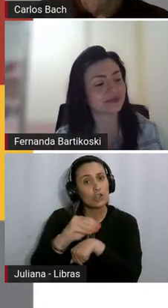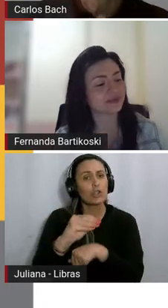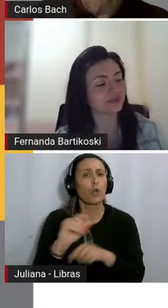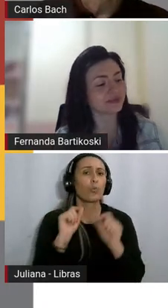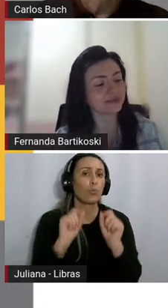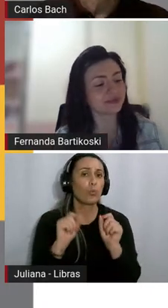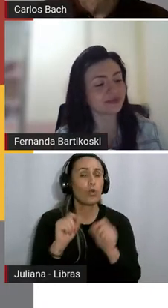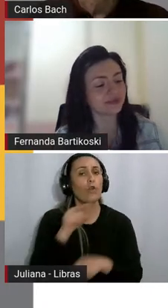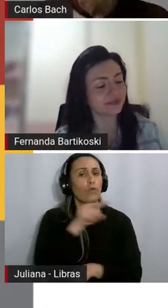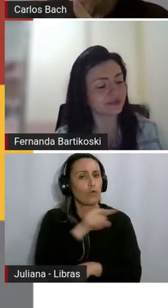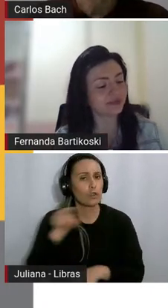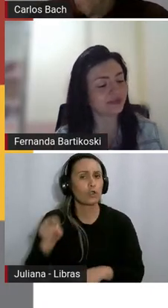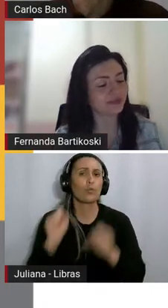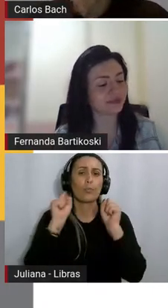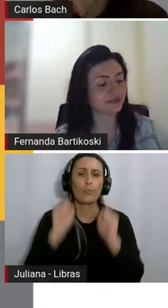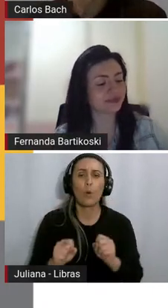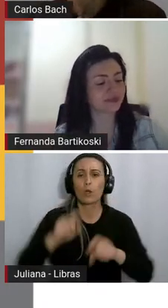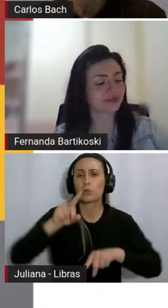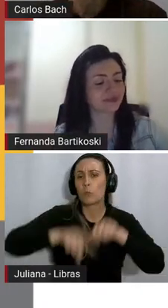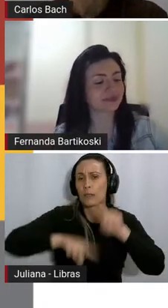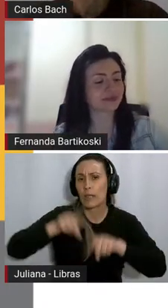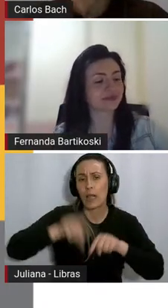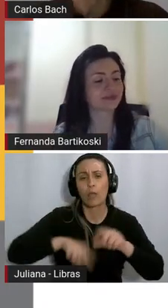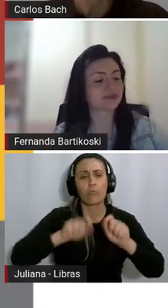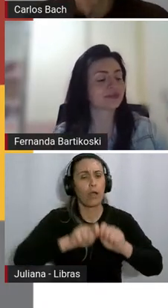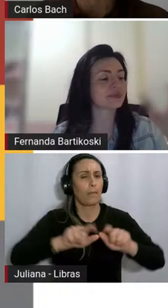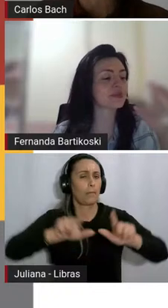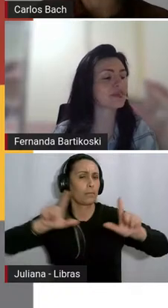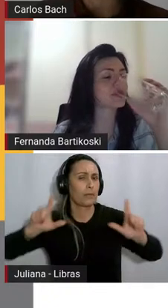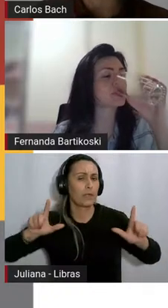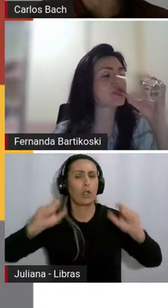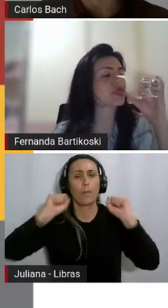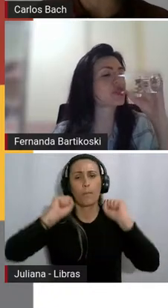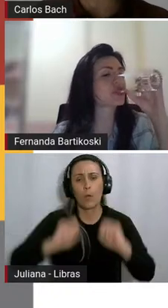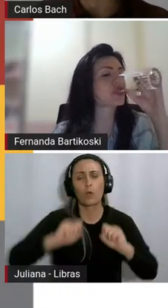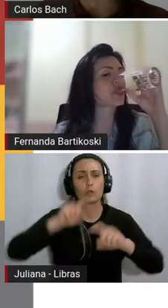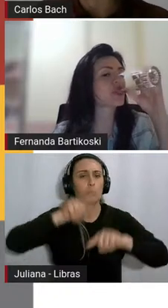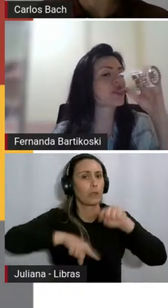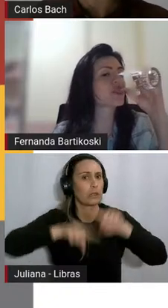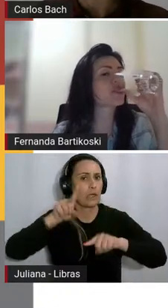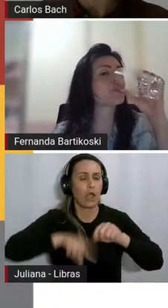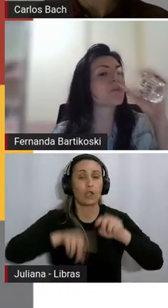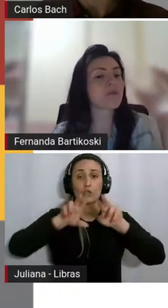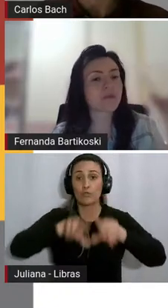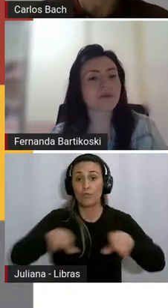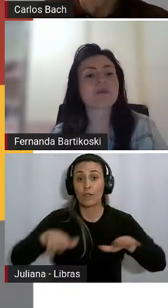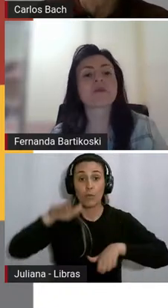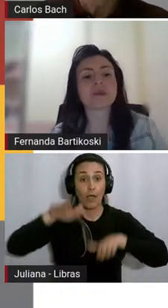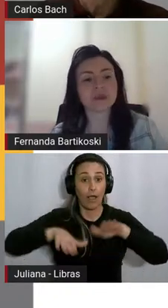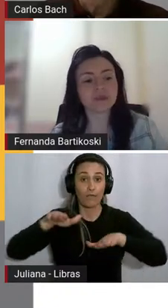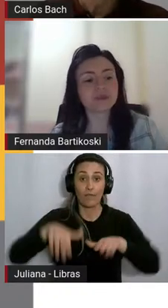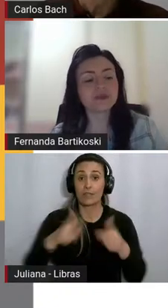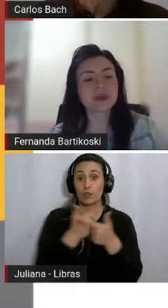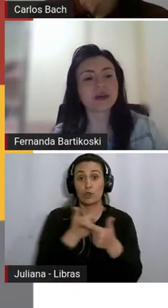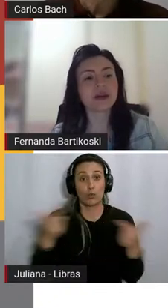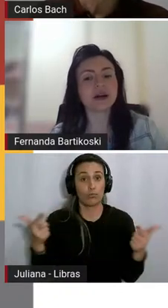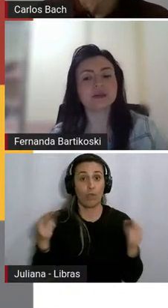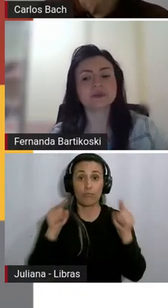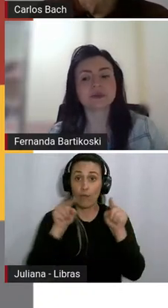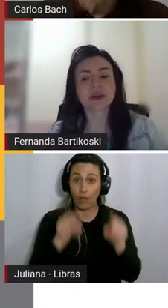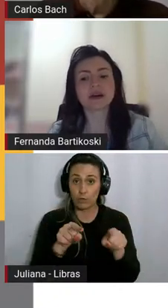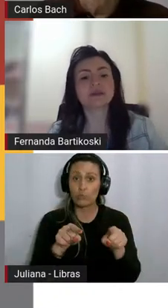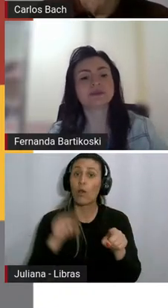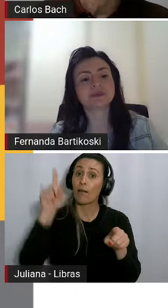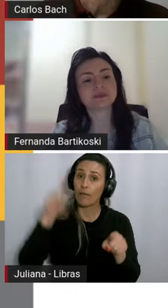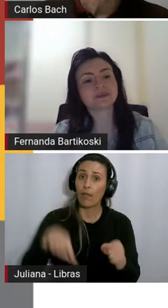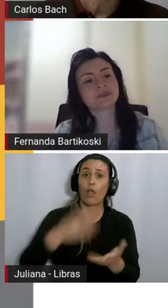ampliar vocês podem modificar vocês podem trazer questões que talvez não estejam aqui a partir do que a gente